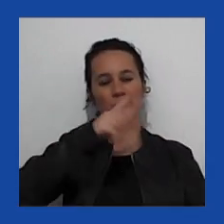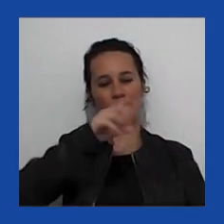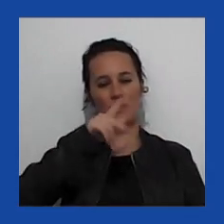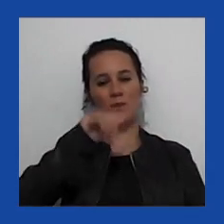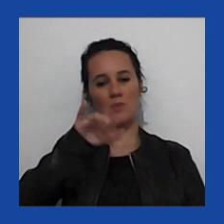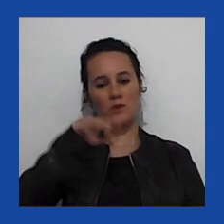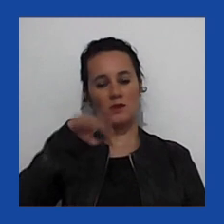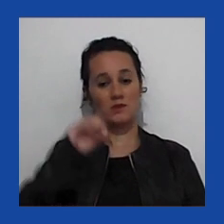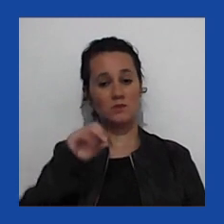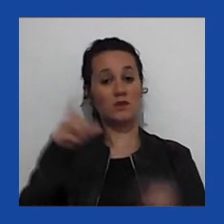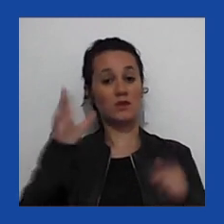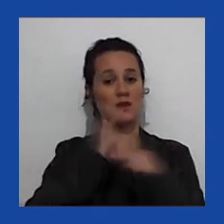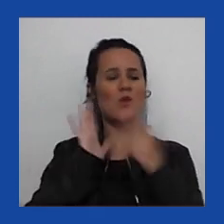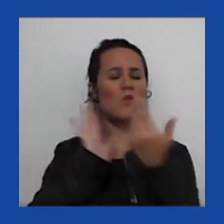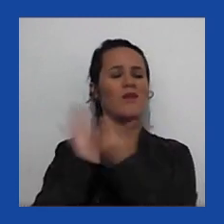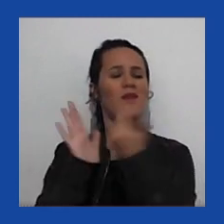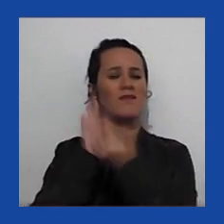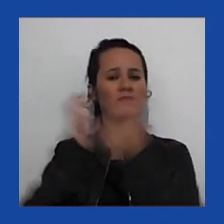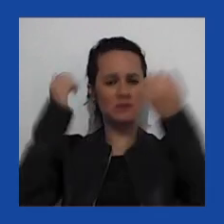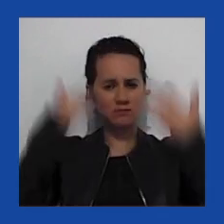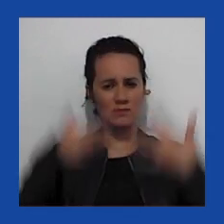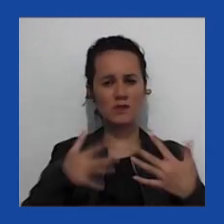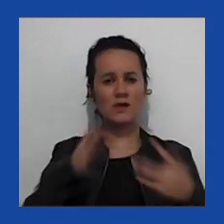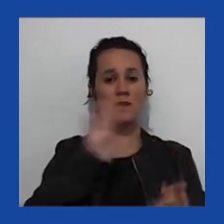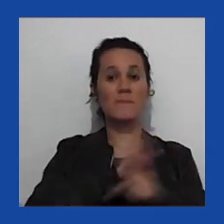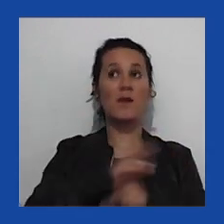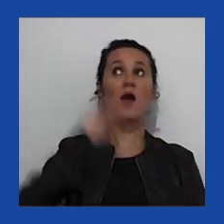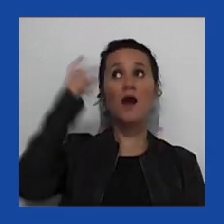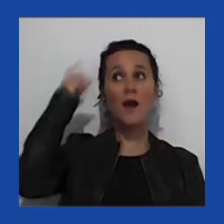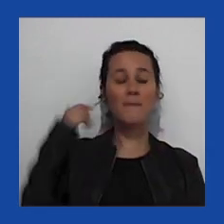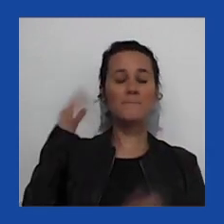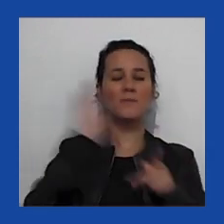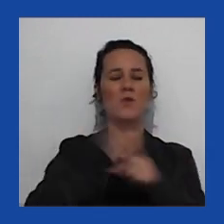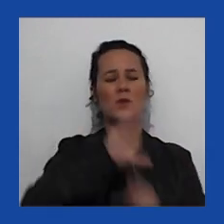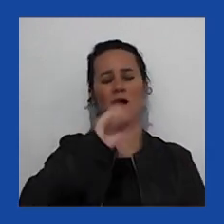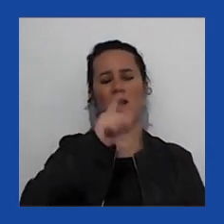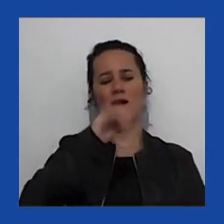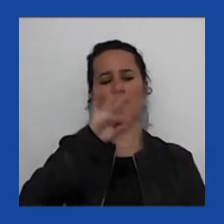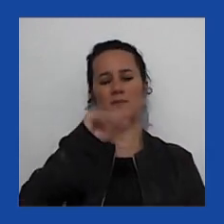um livro muito interessante sobre, se chama A Época de Capitalismo e da Vigilância,